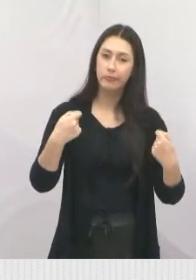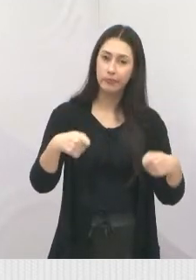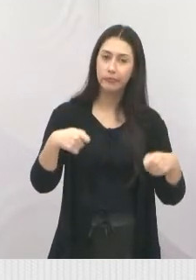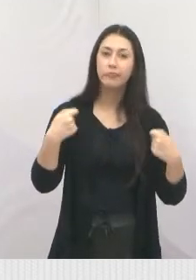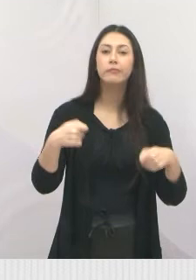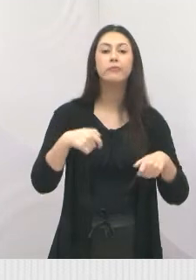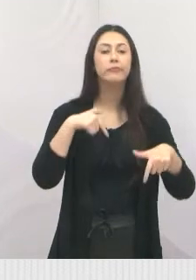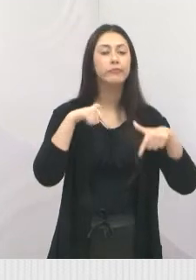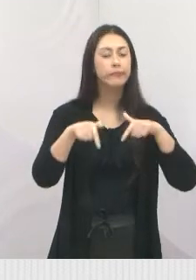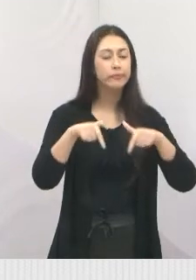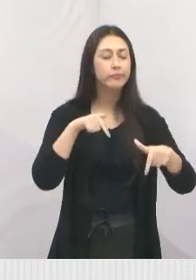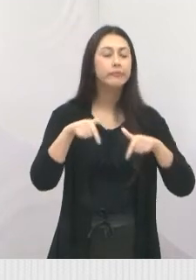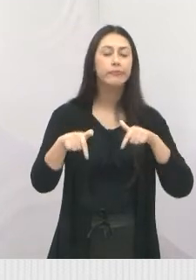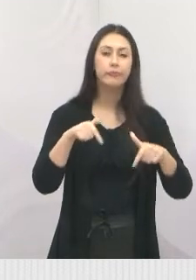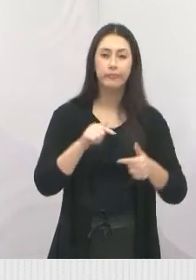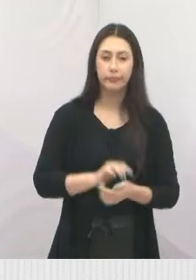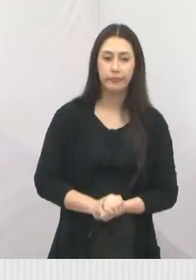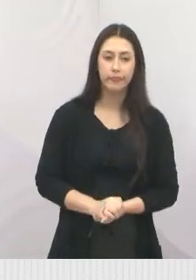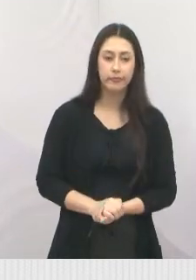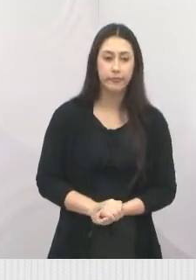unidades de saúde.